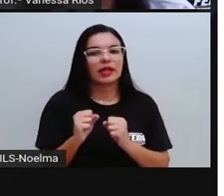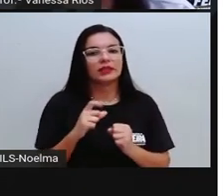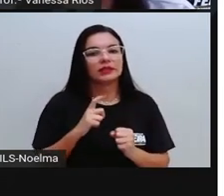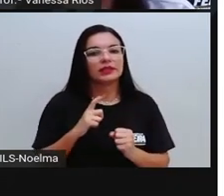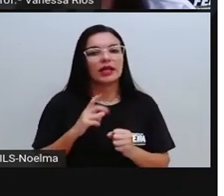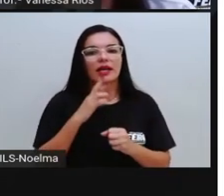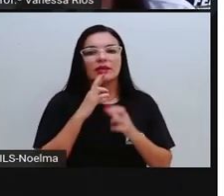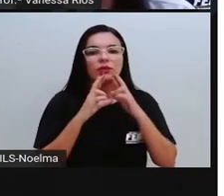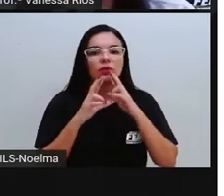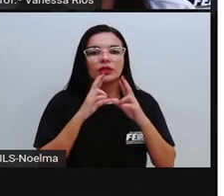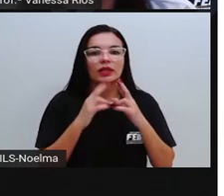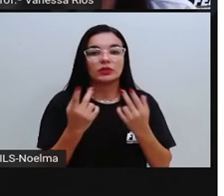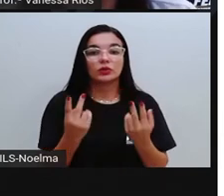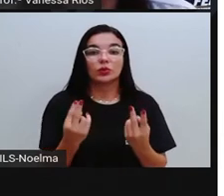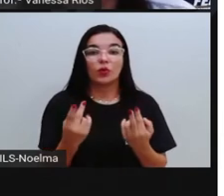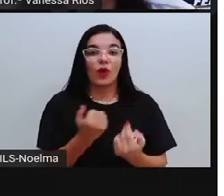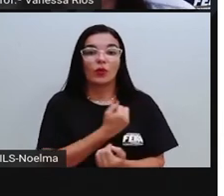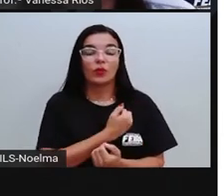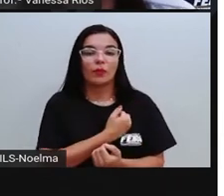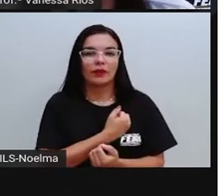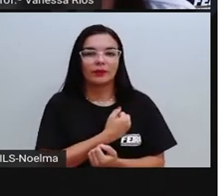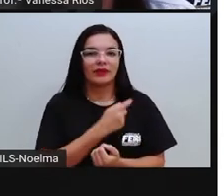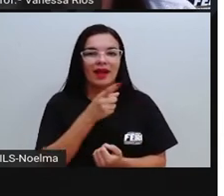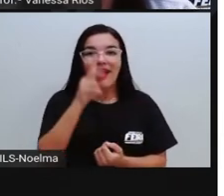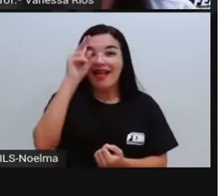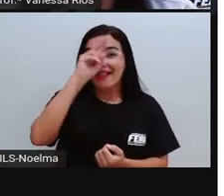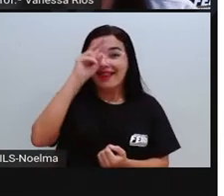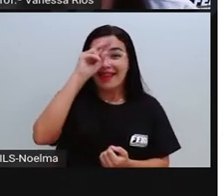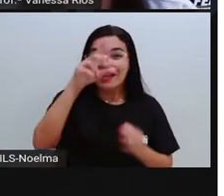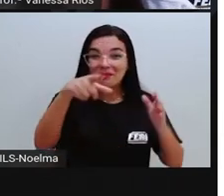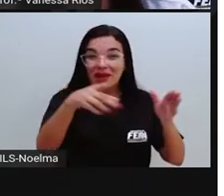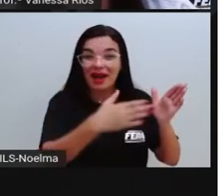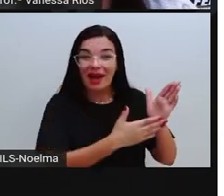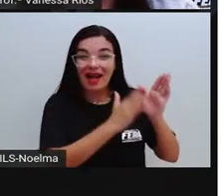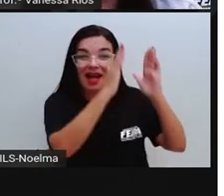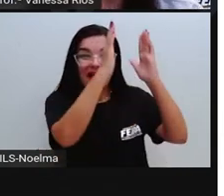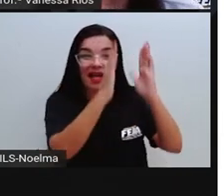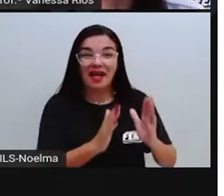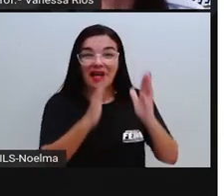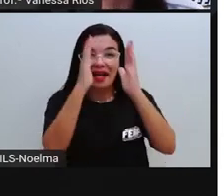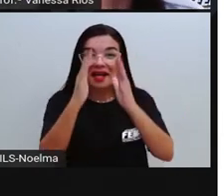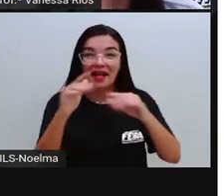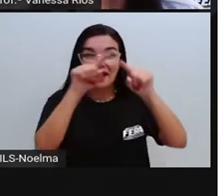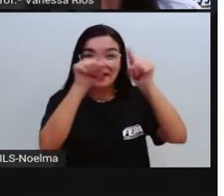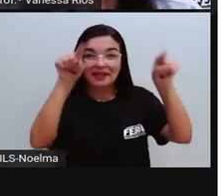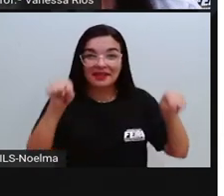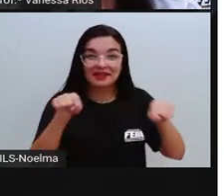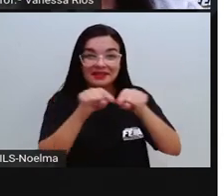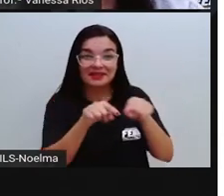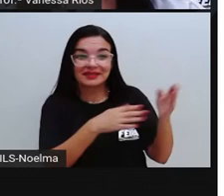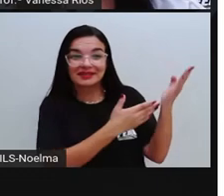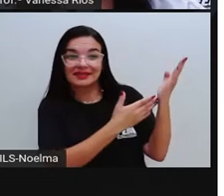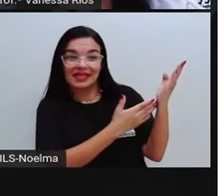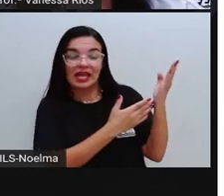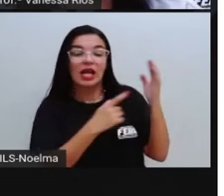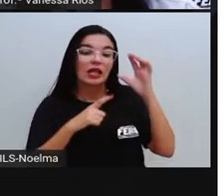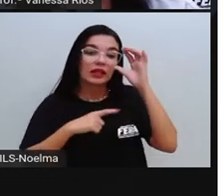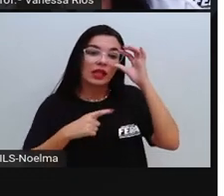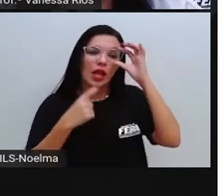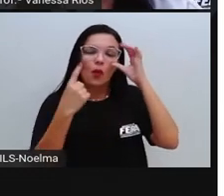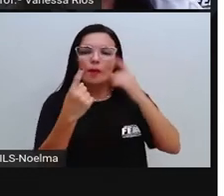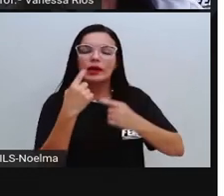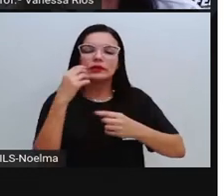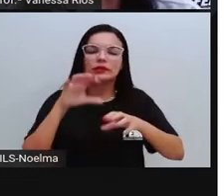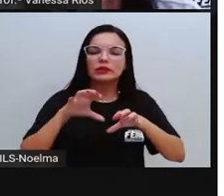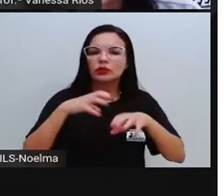iguais. Então, lembrados dessa tabela, que nós observamos como uma das formas de encontrar as possibilidades